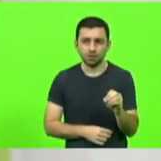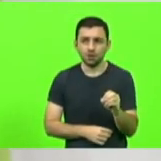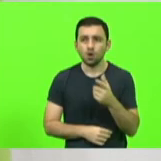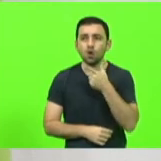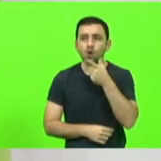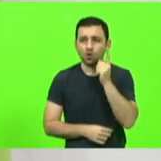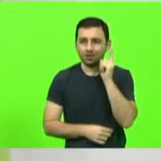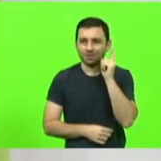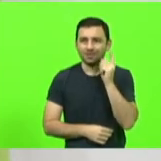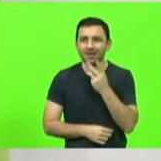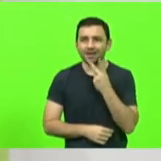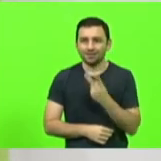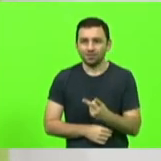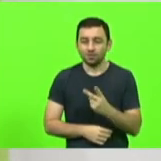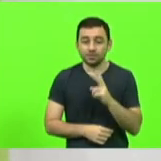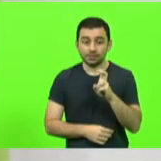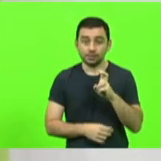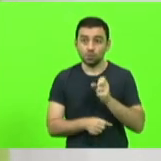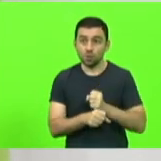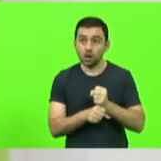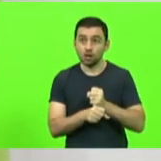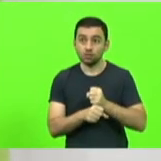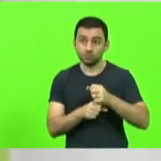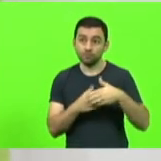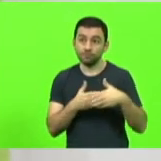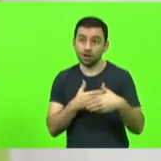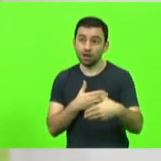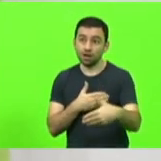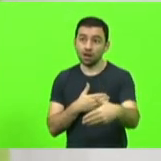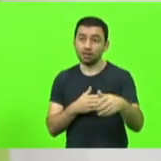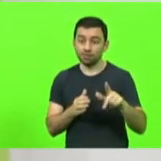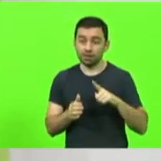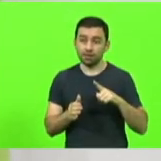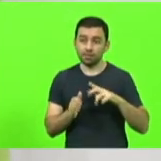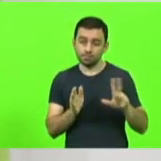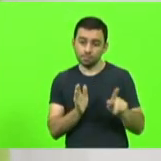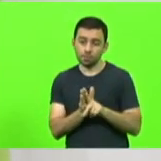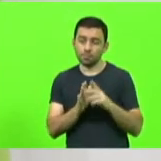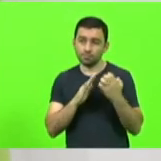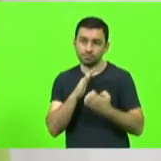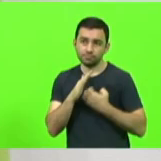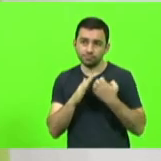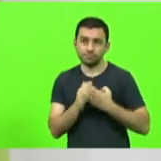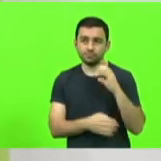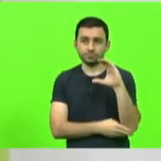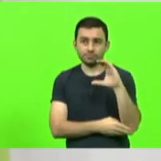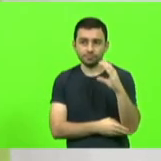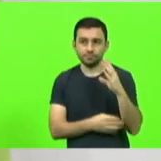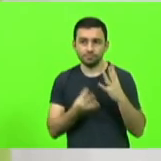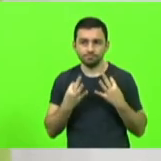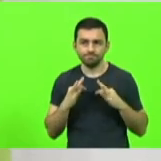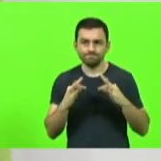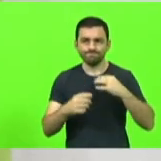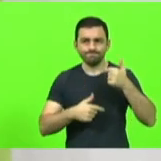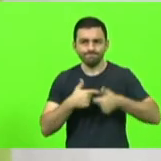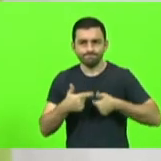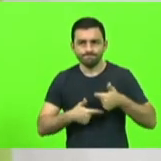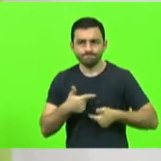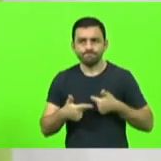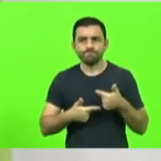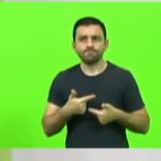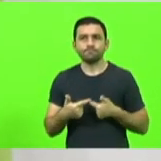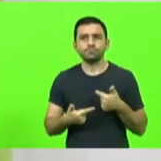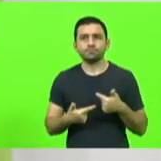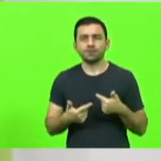que em questão de cinco anos a gente já vai ter a própria empresa também no setor de ciência e tecnologia está trabalhando nessa